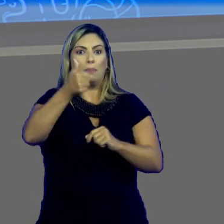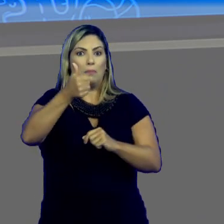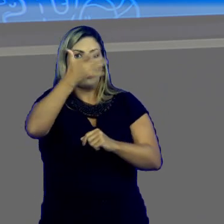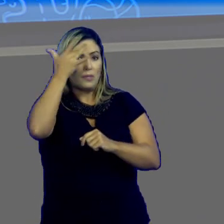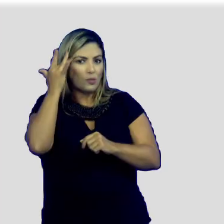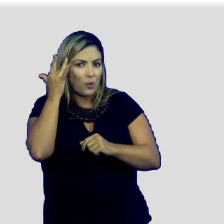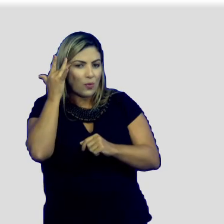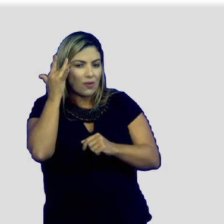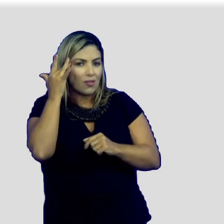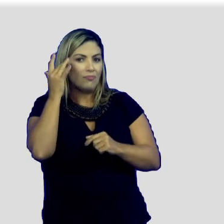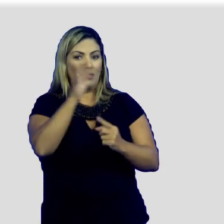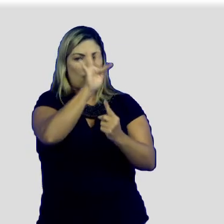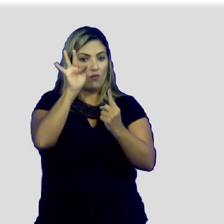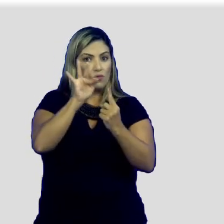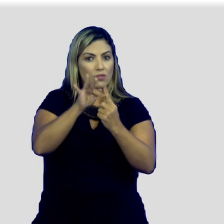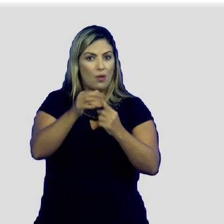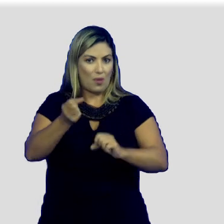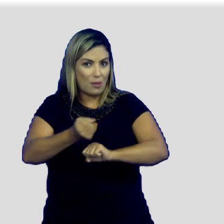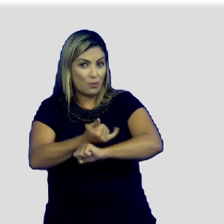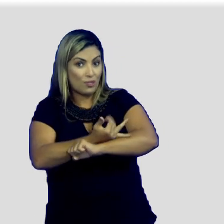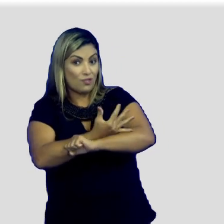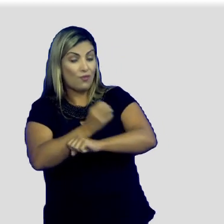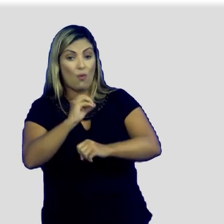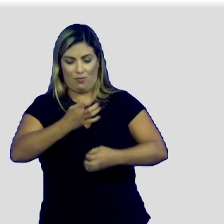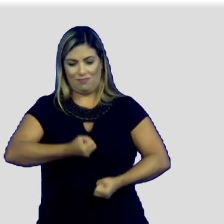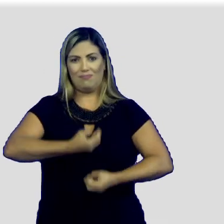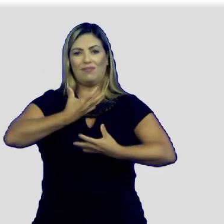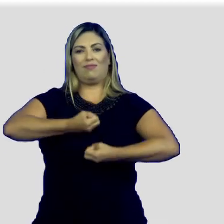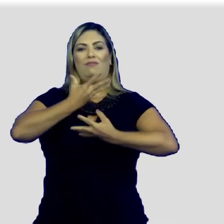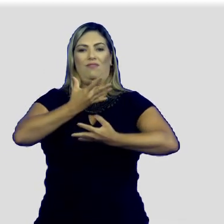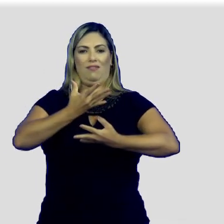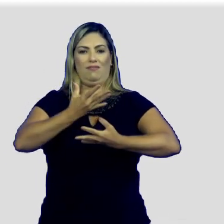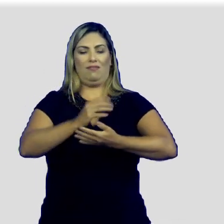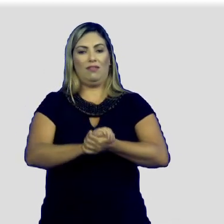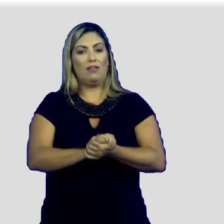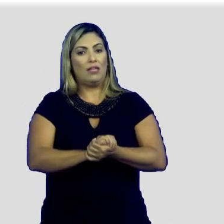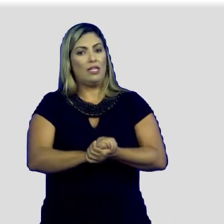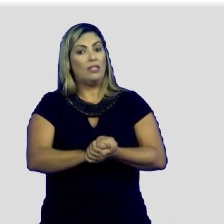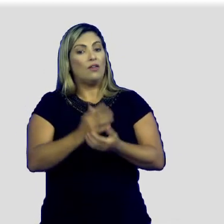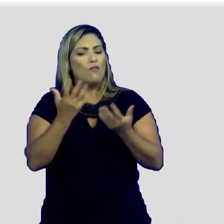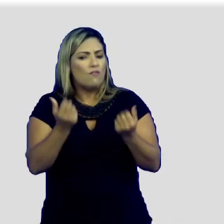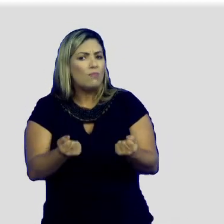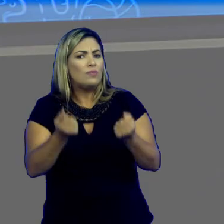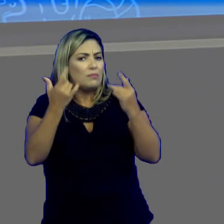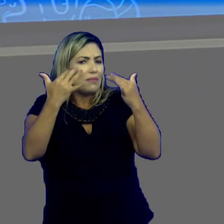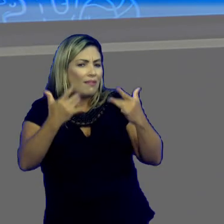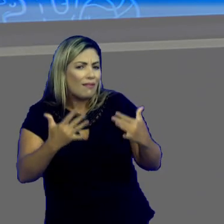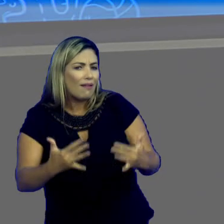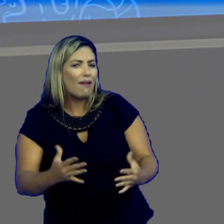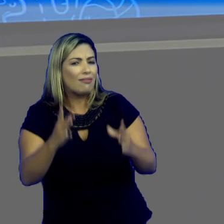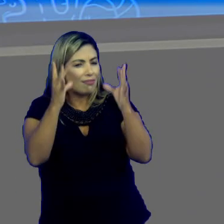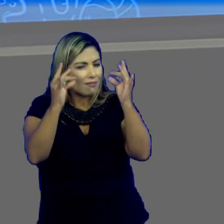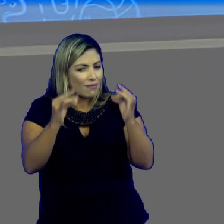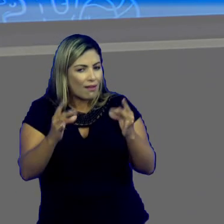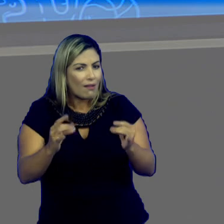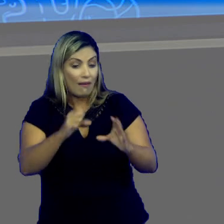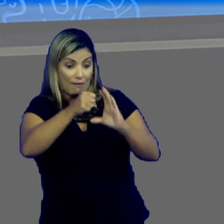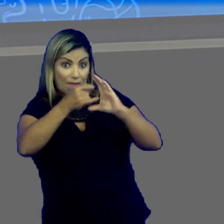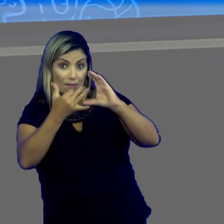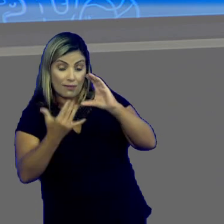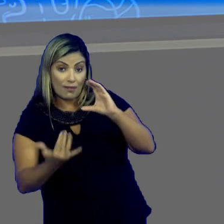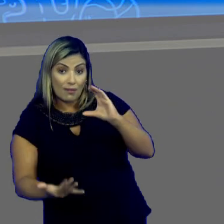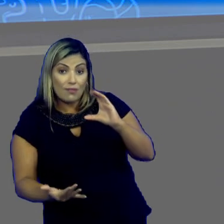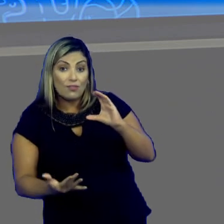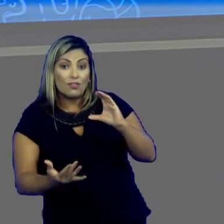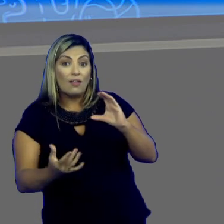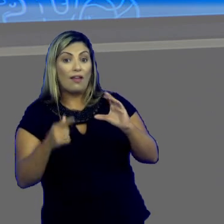primeira pessoa. Então, a função é emotiva ou expressiva. E nós vamos agora falar, apresentar a vocês algumas